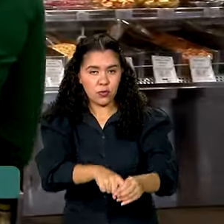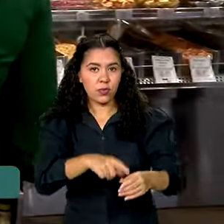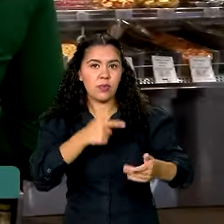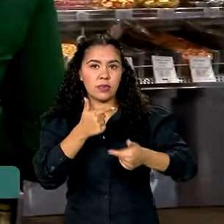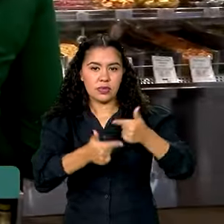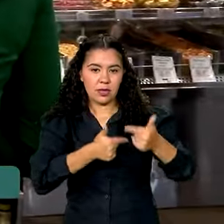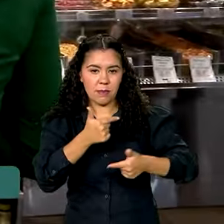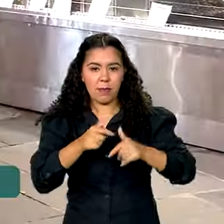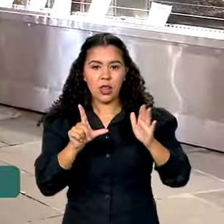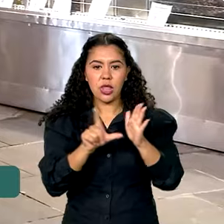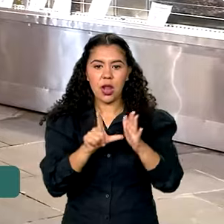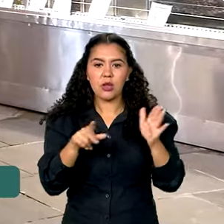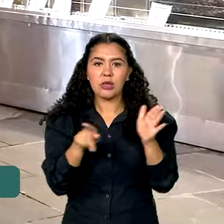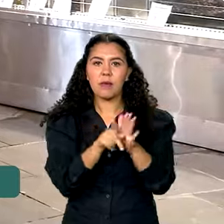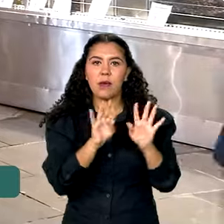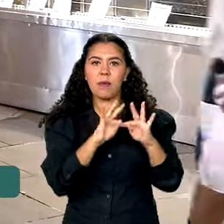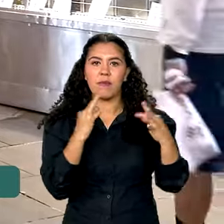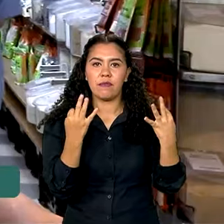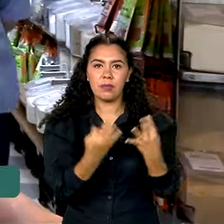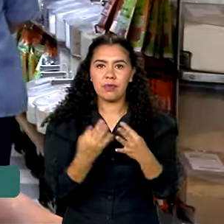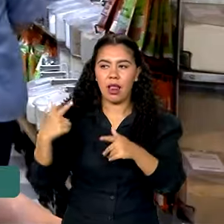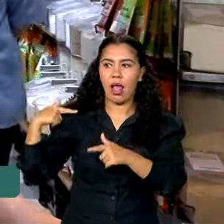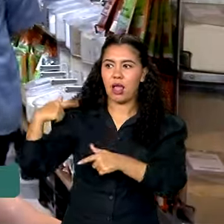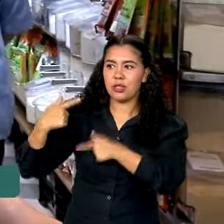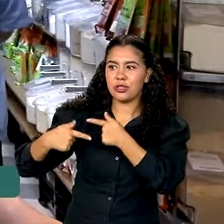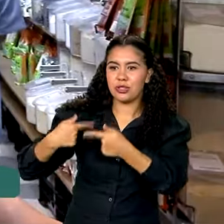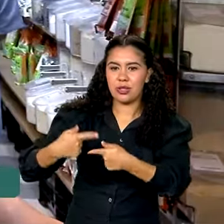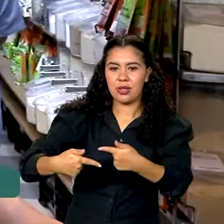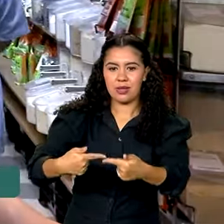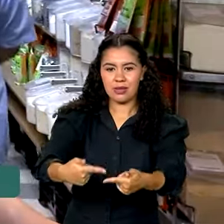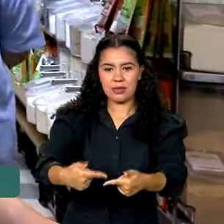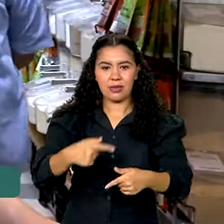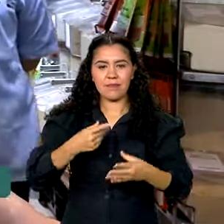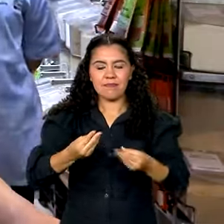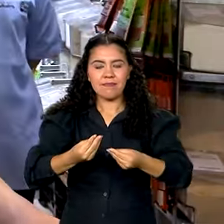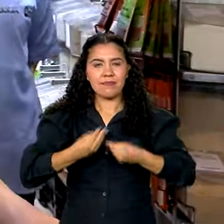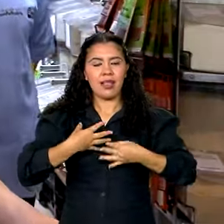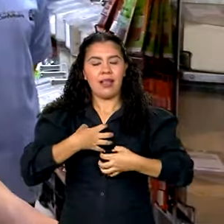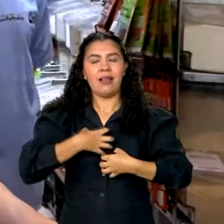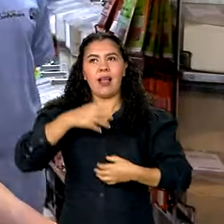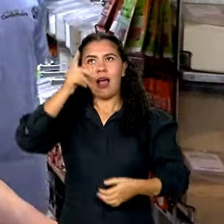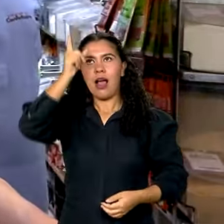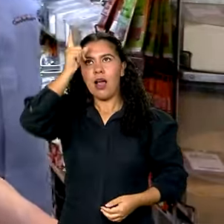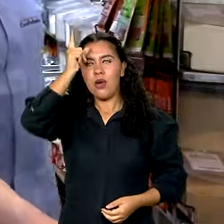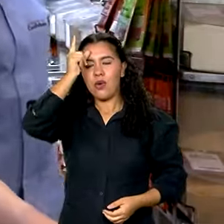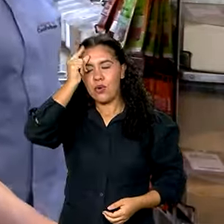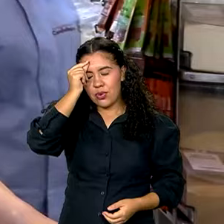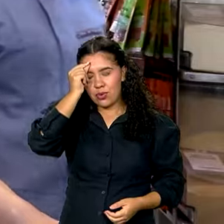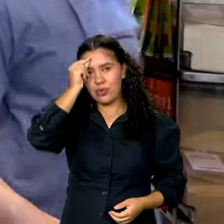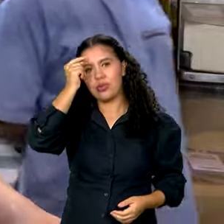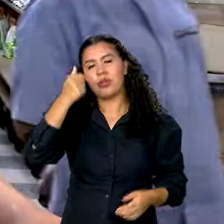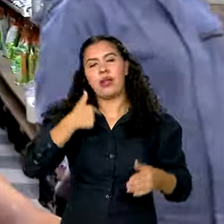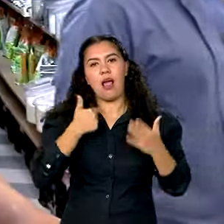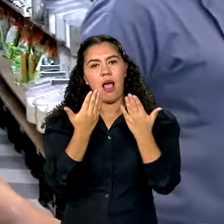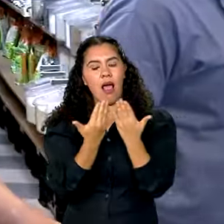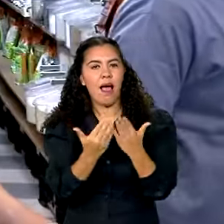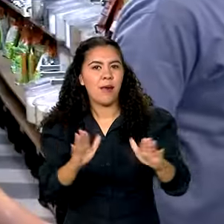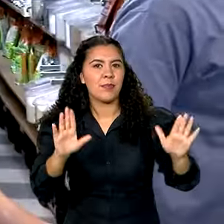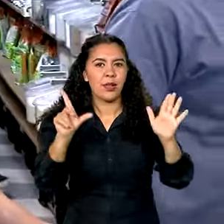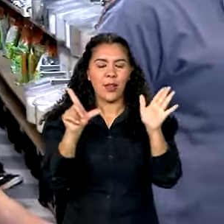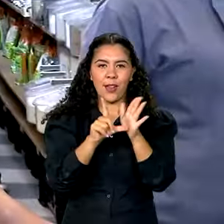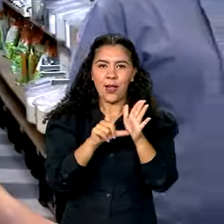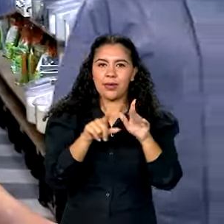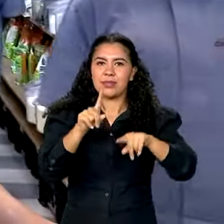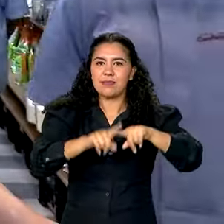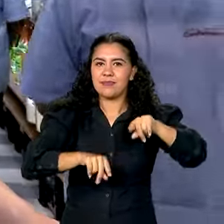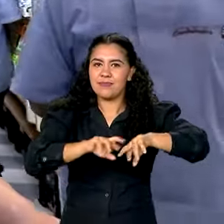que pertence à sua família, há gerações. Um alívio muito grande, assim, poder abrir a loja, reabastecer a nossa loja, colocar os